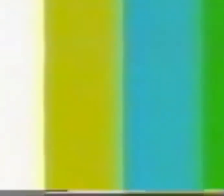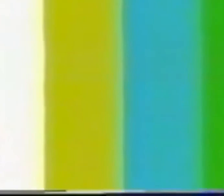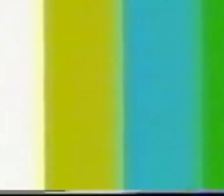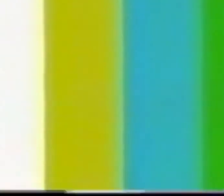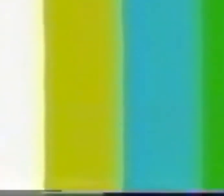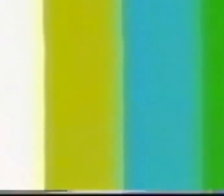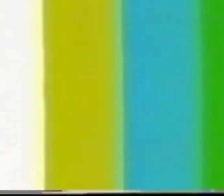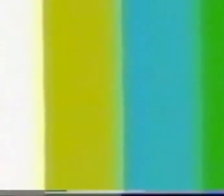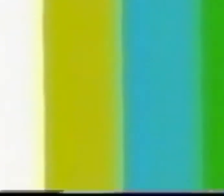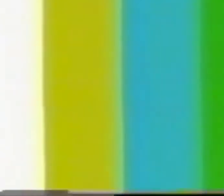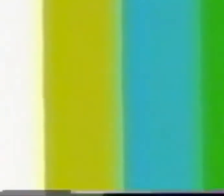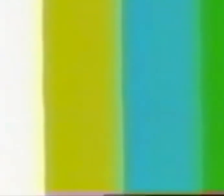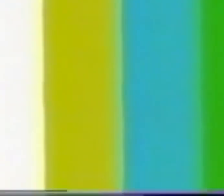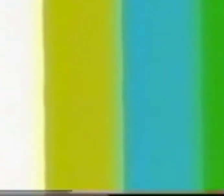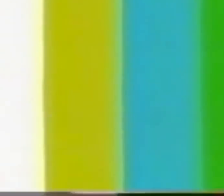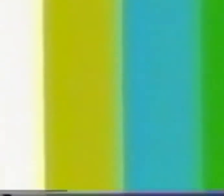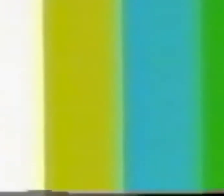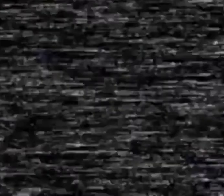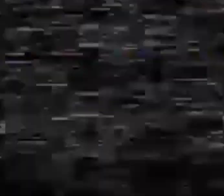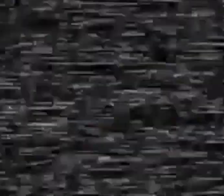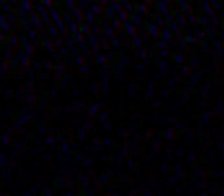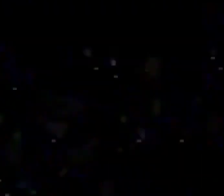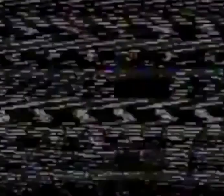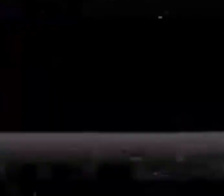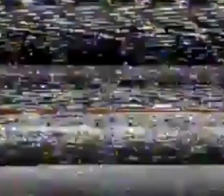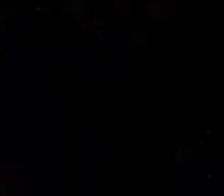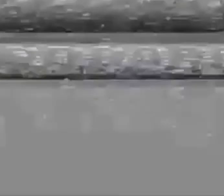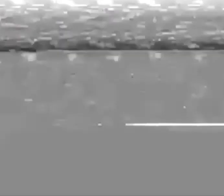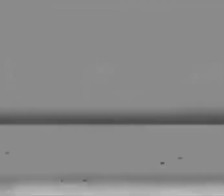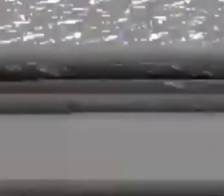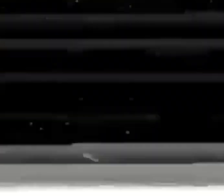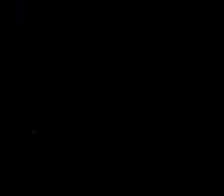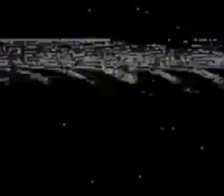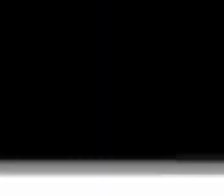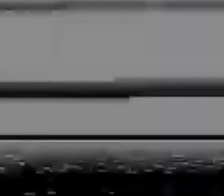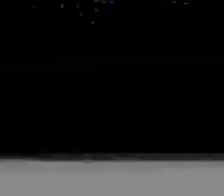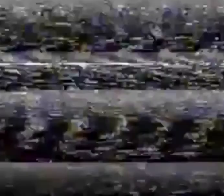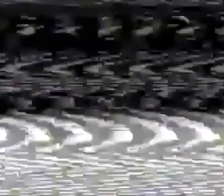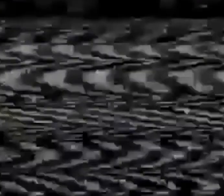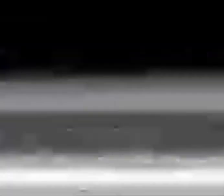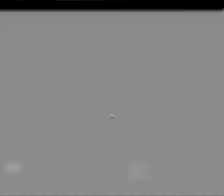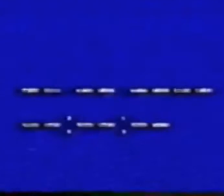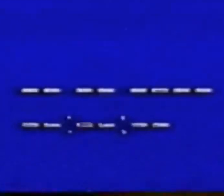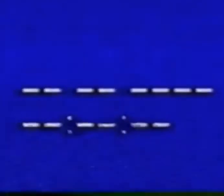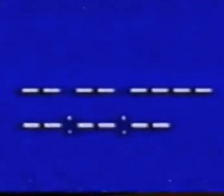Amém. Amém. Amém. Tchau.